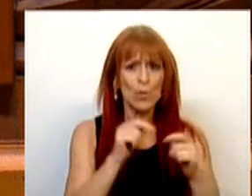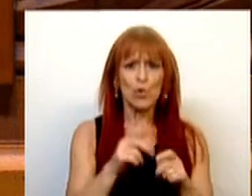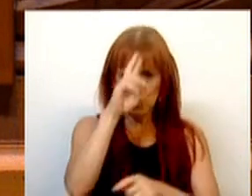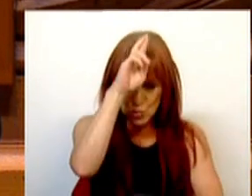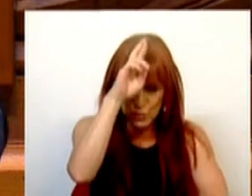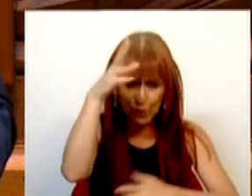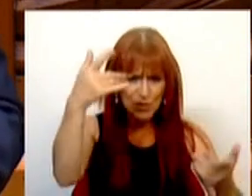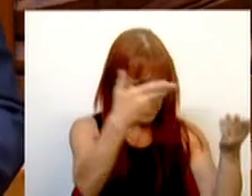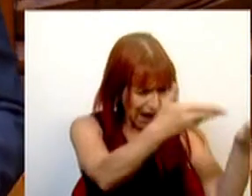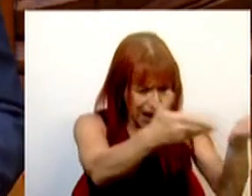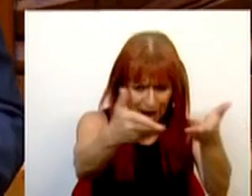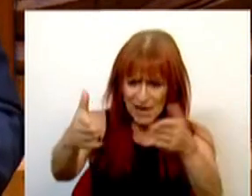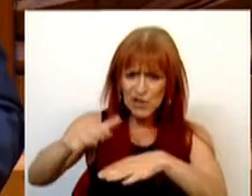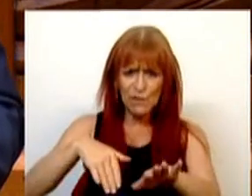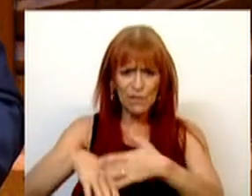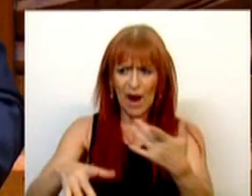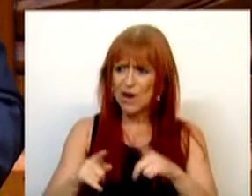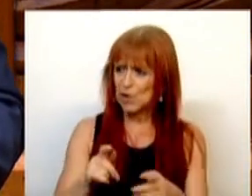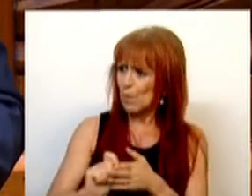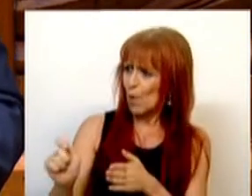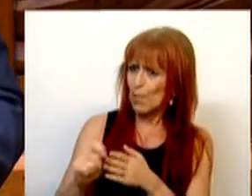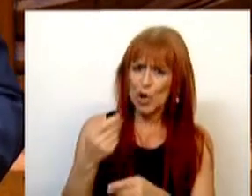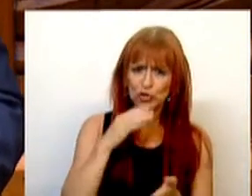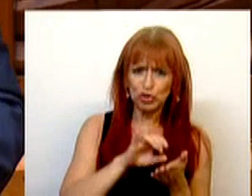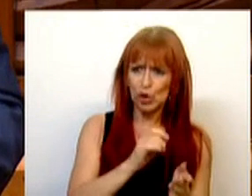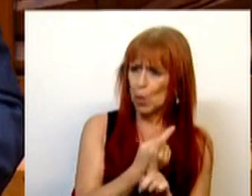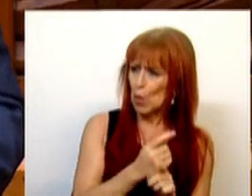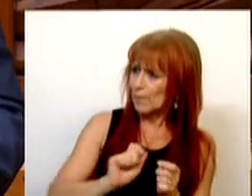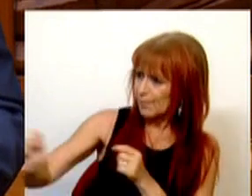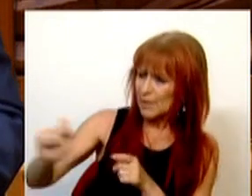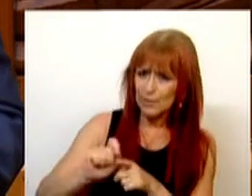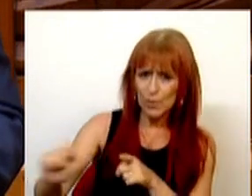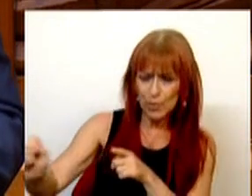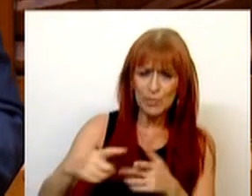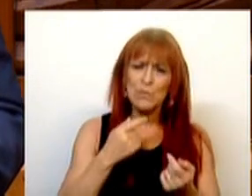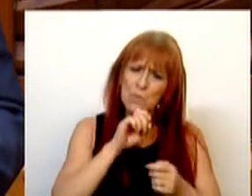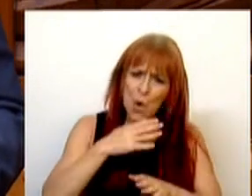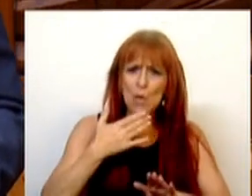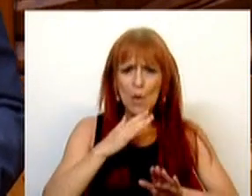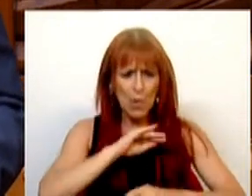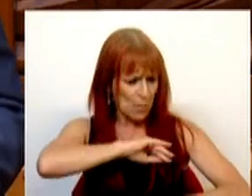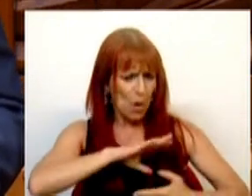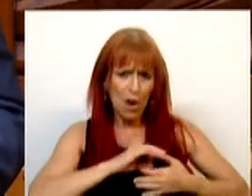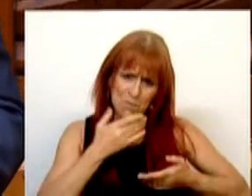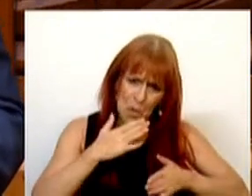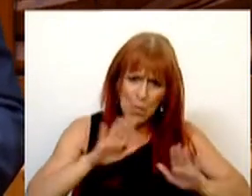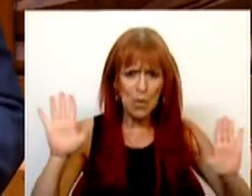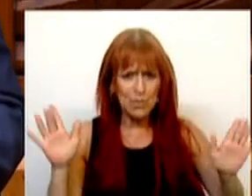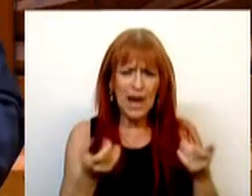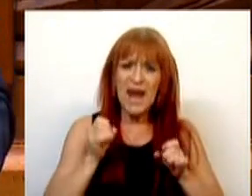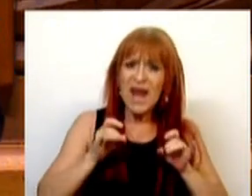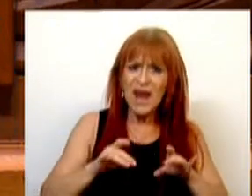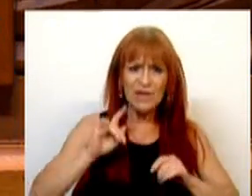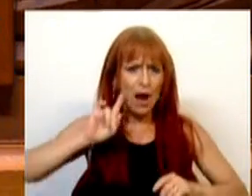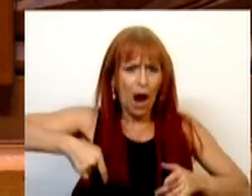esforço que estas fazem com o pagamento do seu crédito seja suportável no quadro dos seus rendimentos, evitando